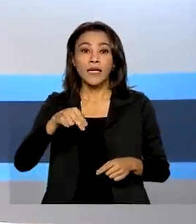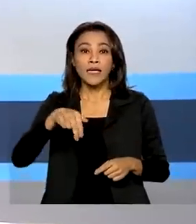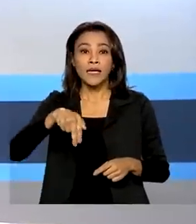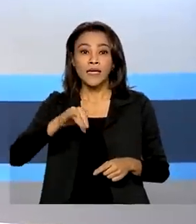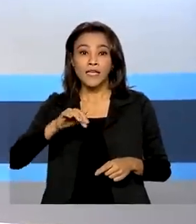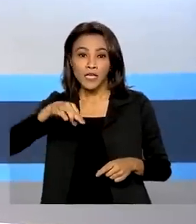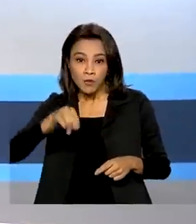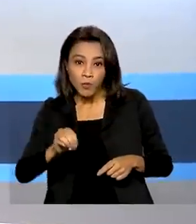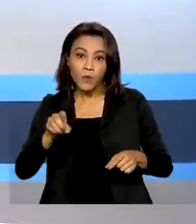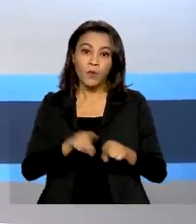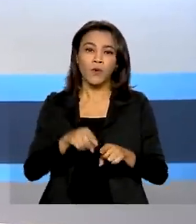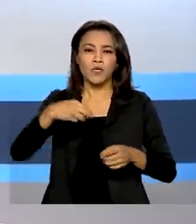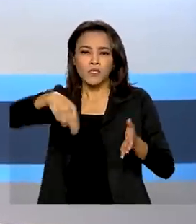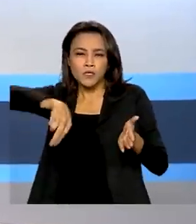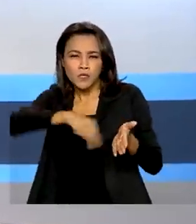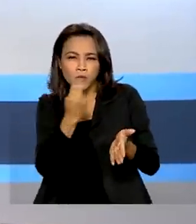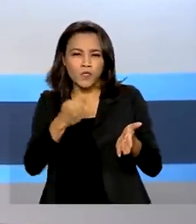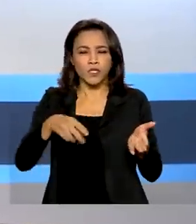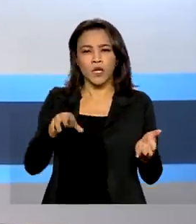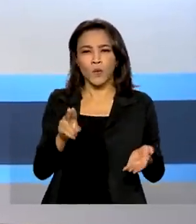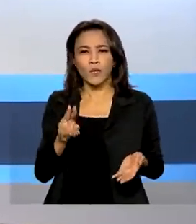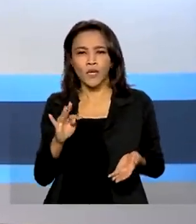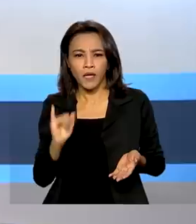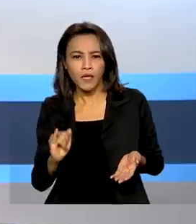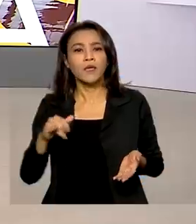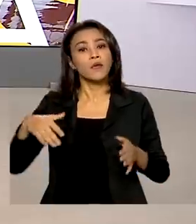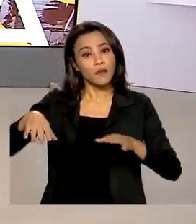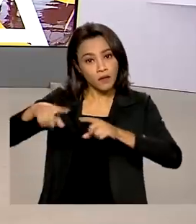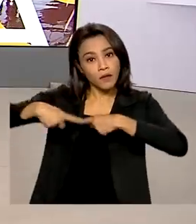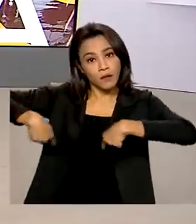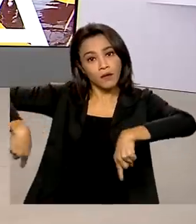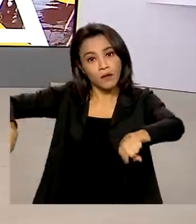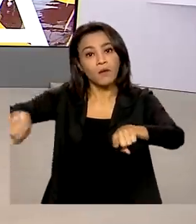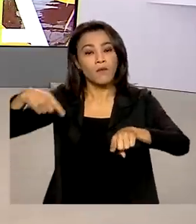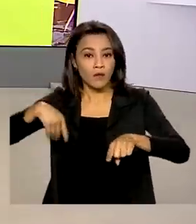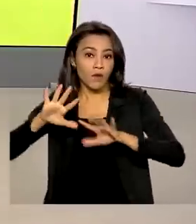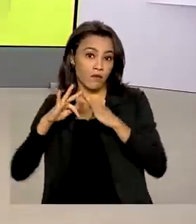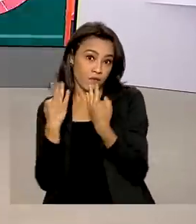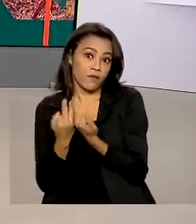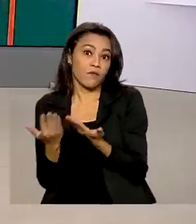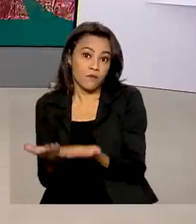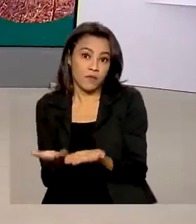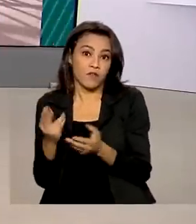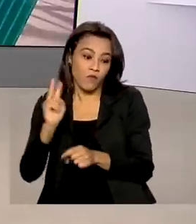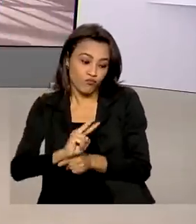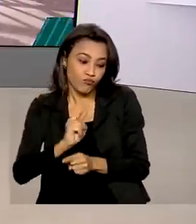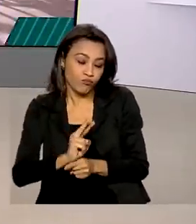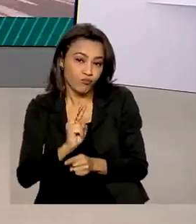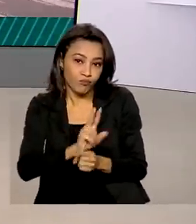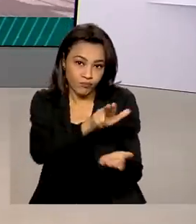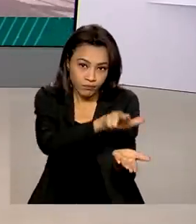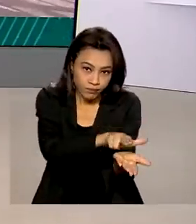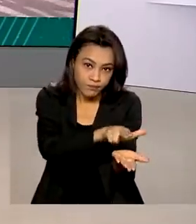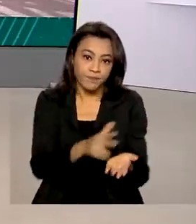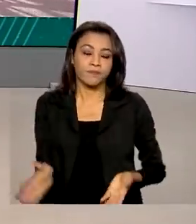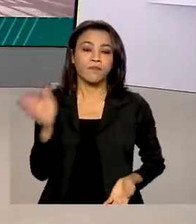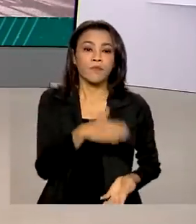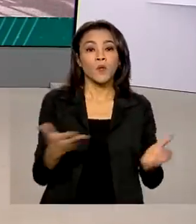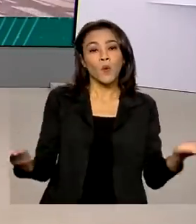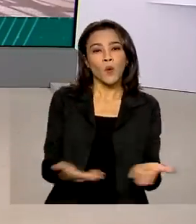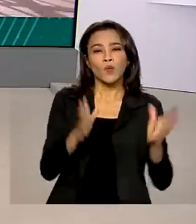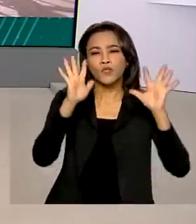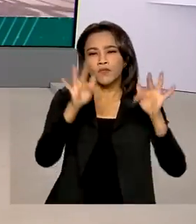UTI e quartos para familiares de pacientes. Termina hoje o prazo para a entrega da